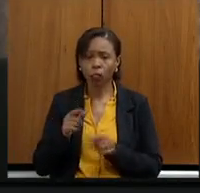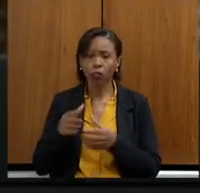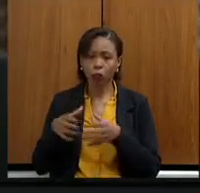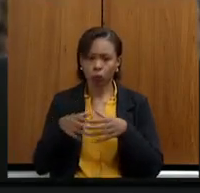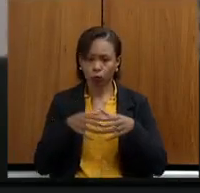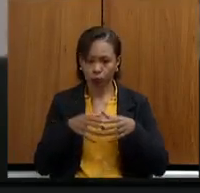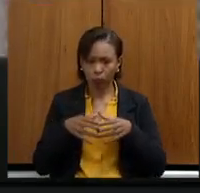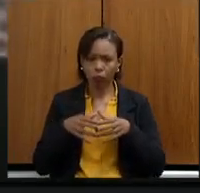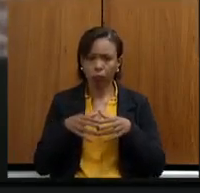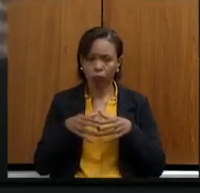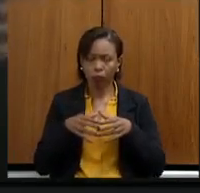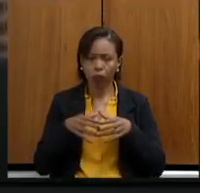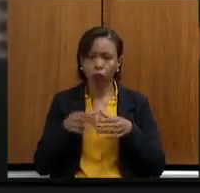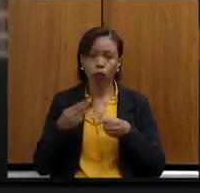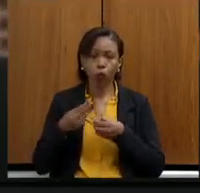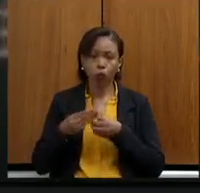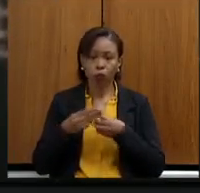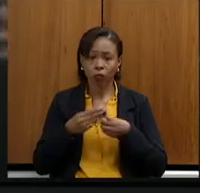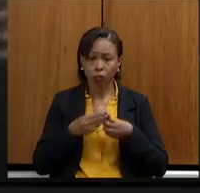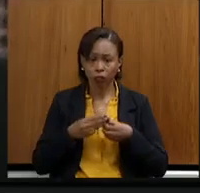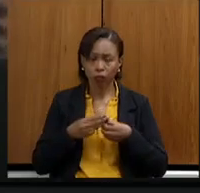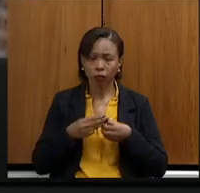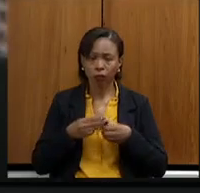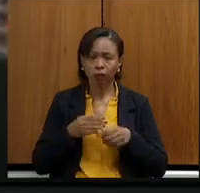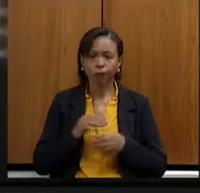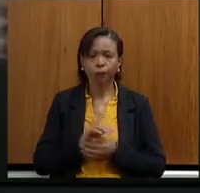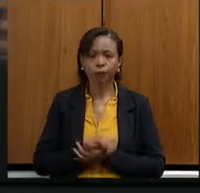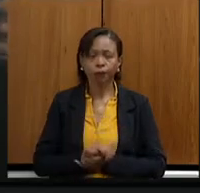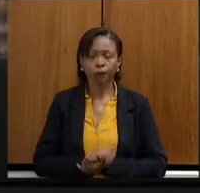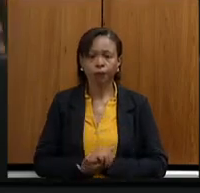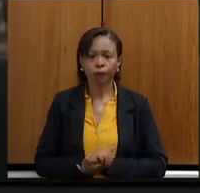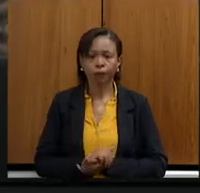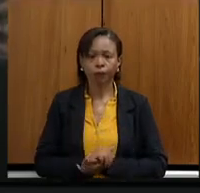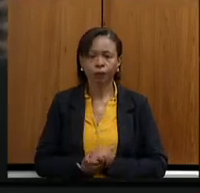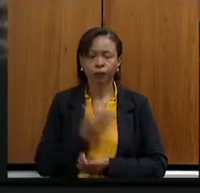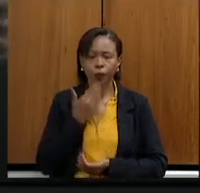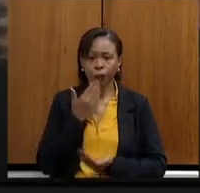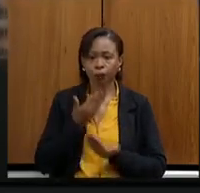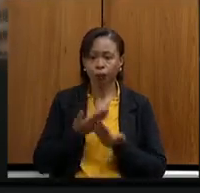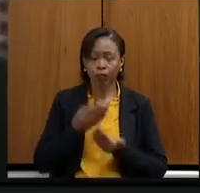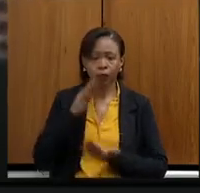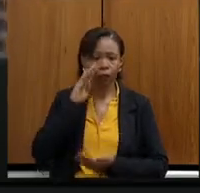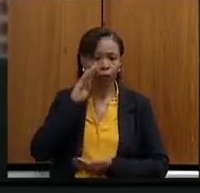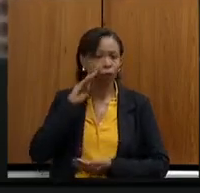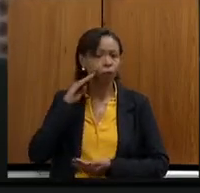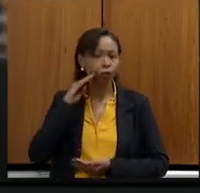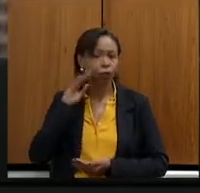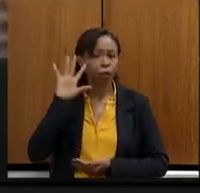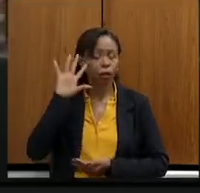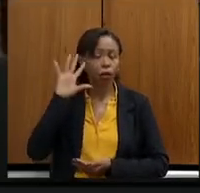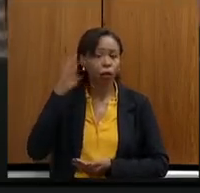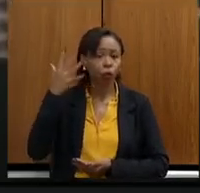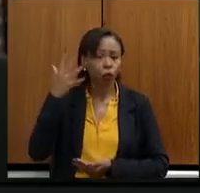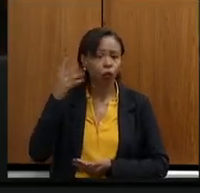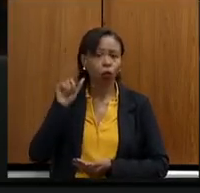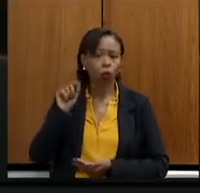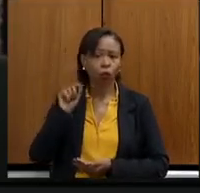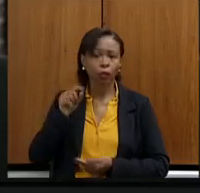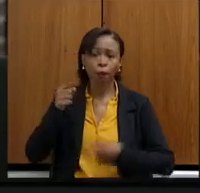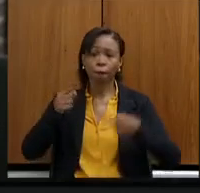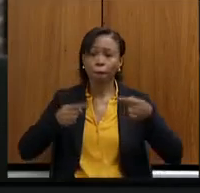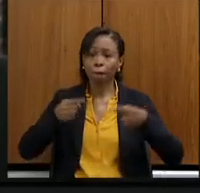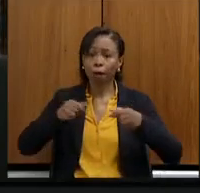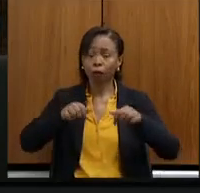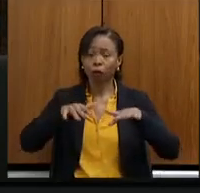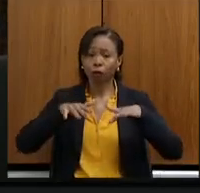Francisco, comunidade quilombola Buriti do Meio. Requerimento à deputada Beatriz Sequeira, pedido de presença para que seja promovido em um amplo debate com a